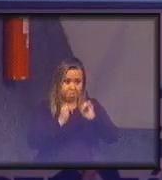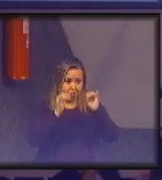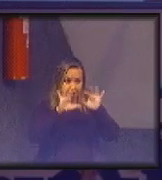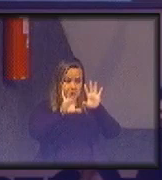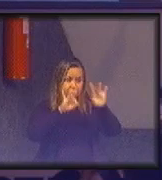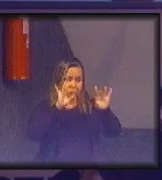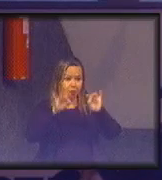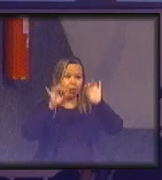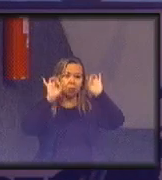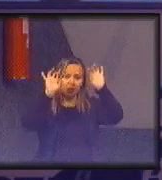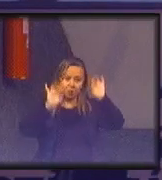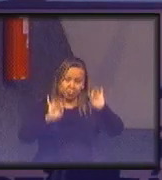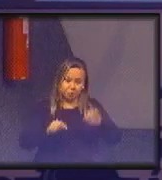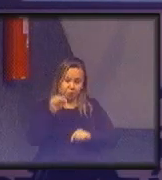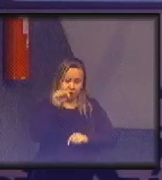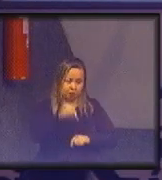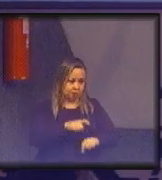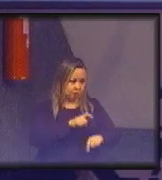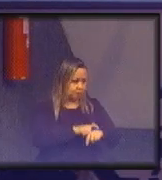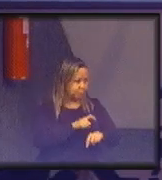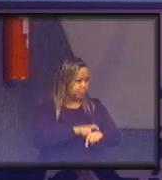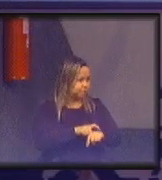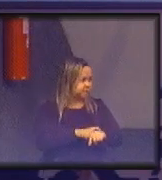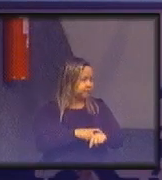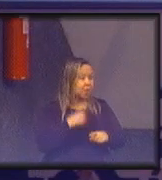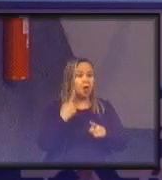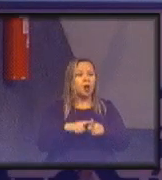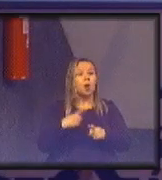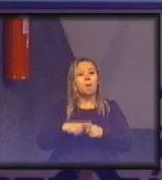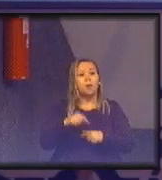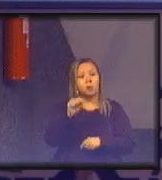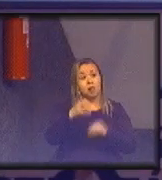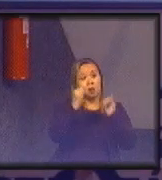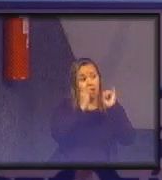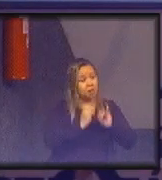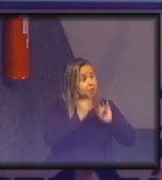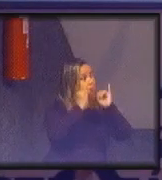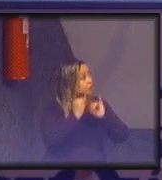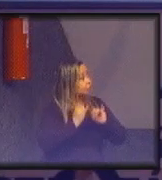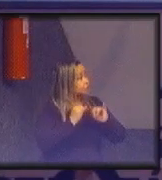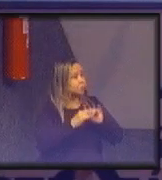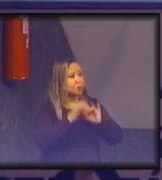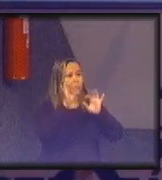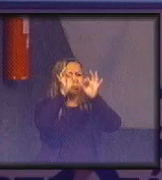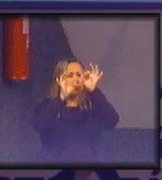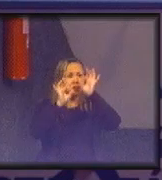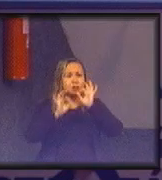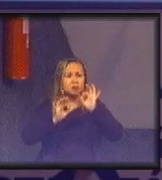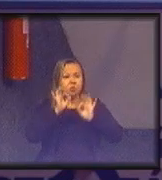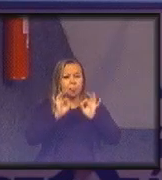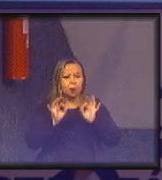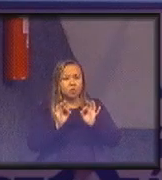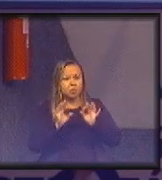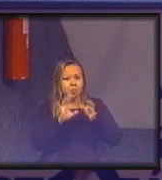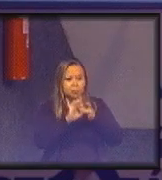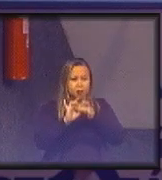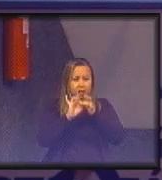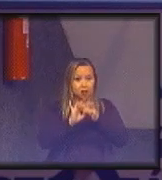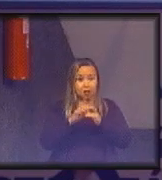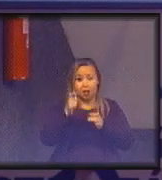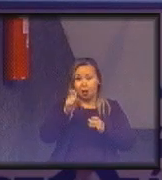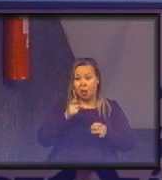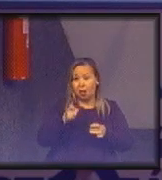especialmente para esse momento porque essa figura com essas bolinhas conectadas é uma grande